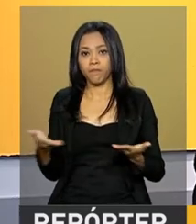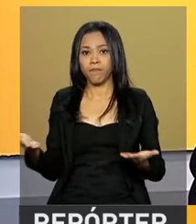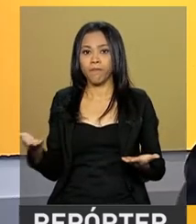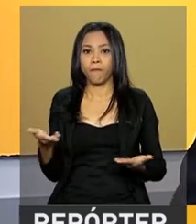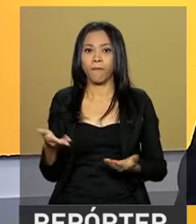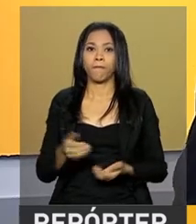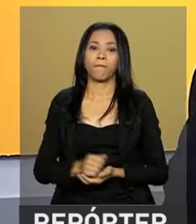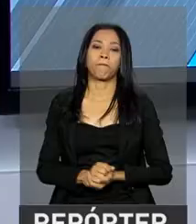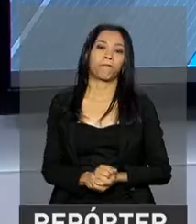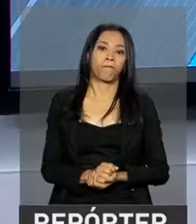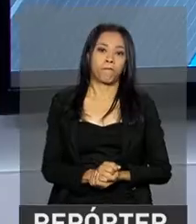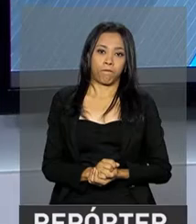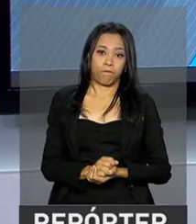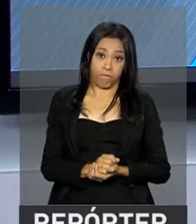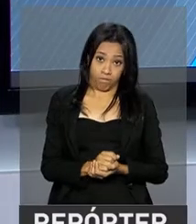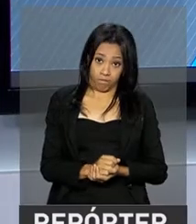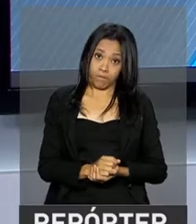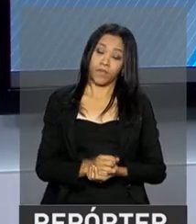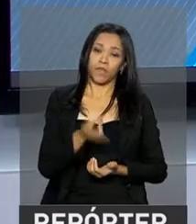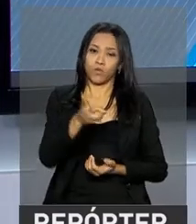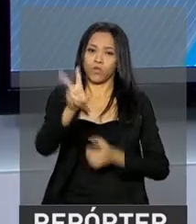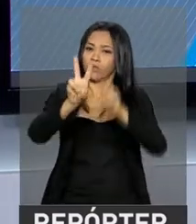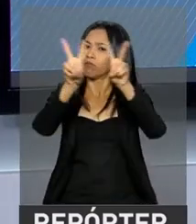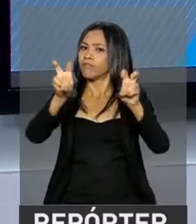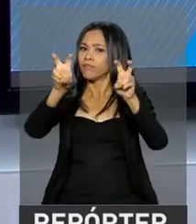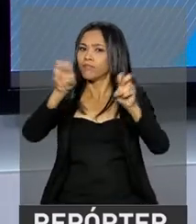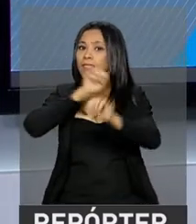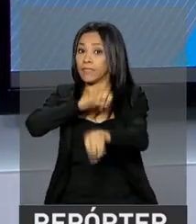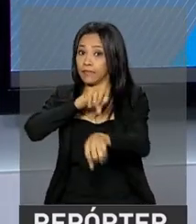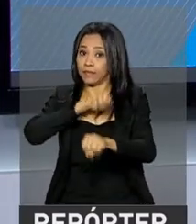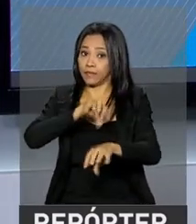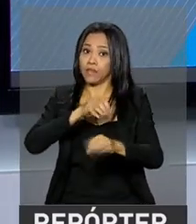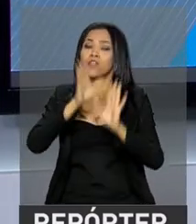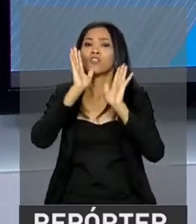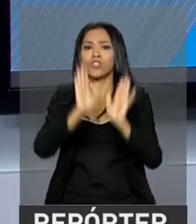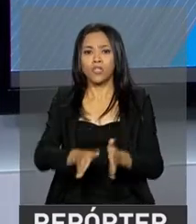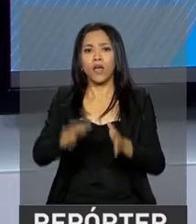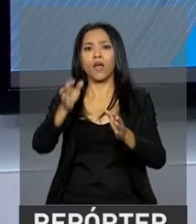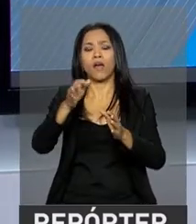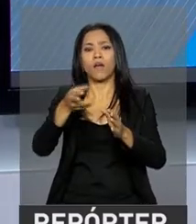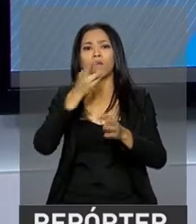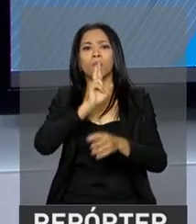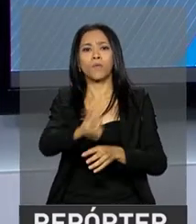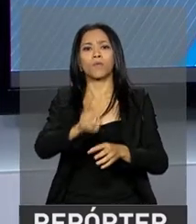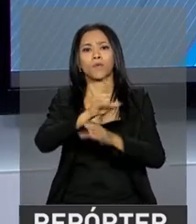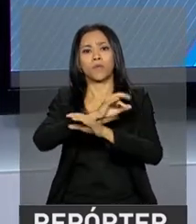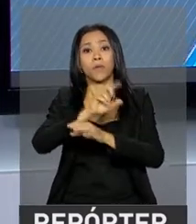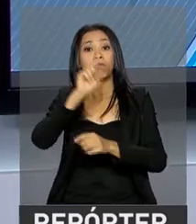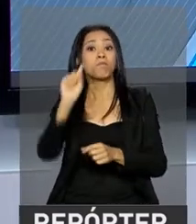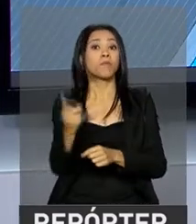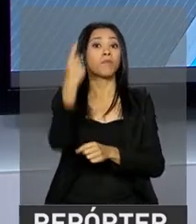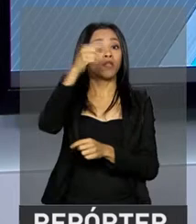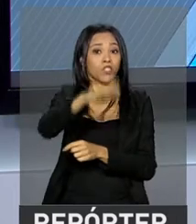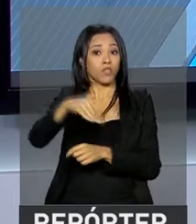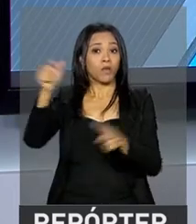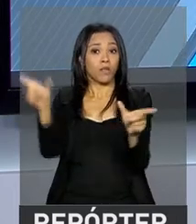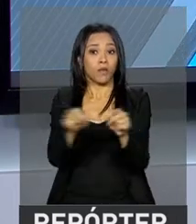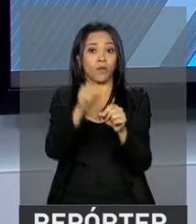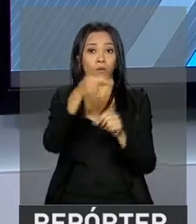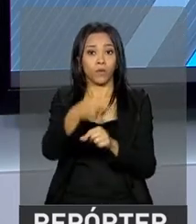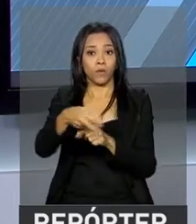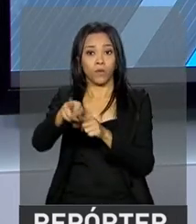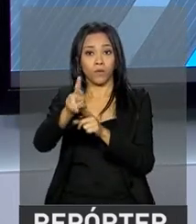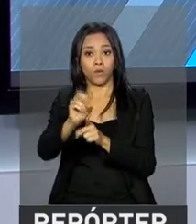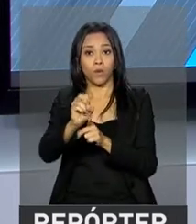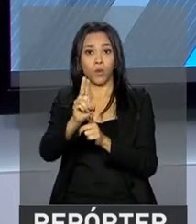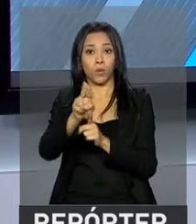.br. E ainda falando em educação, já saiu o resultado da primeira chamada do ProUni, que é o